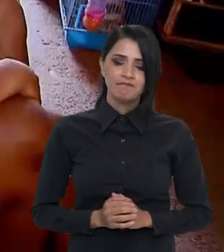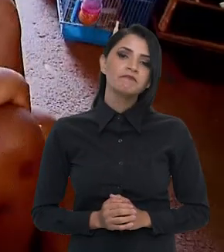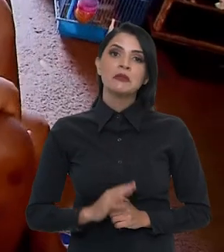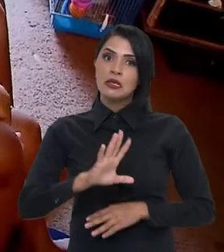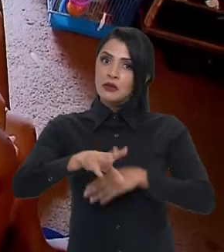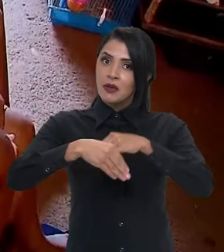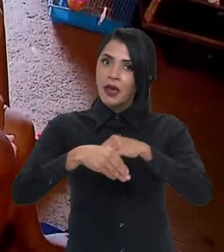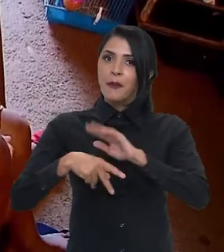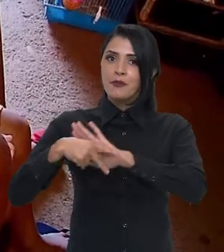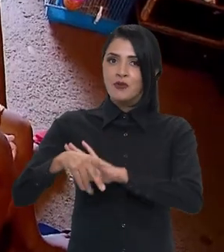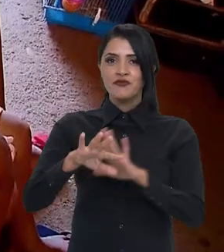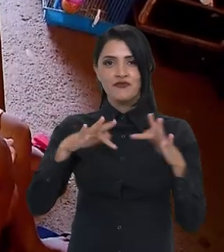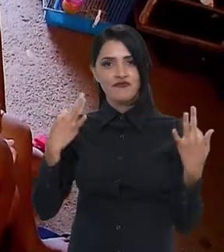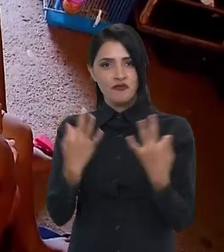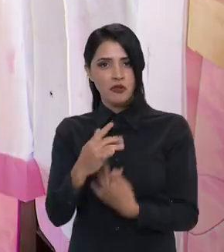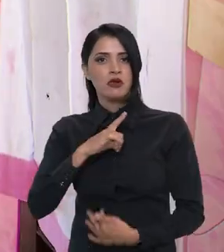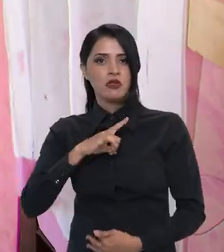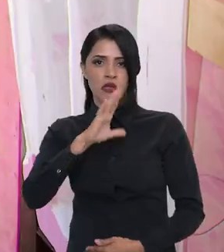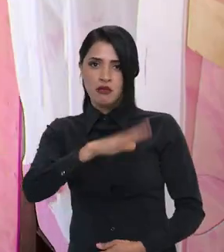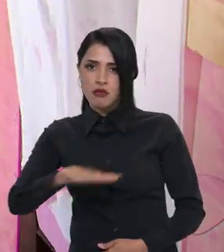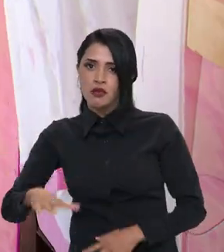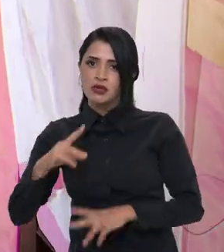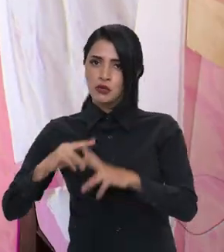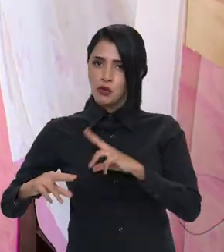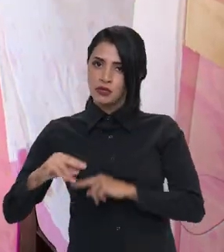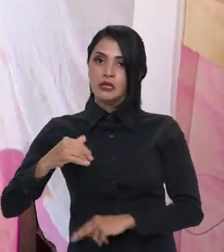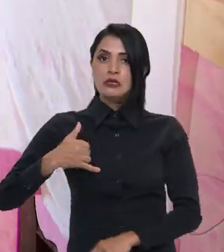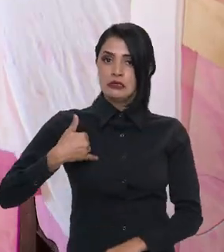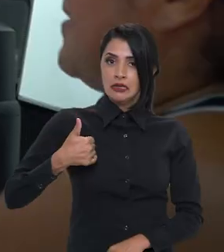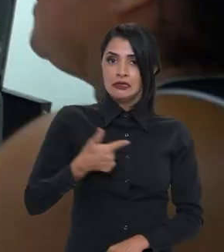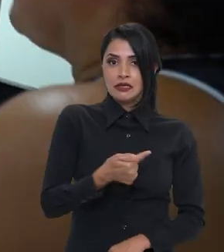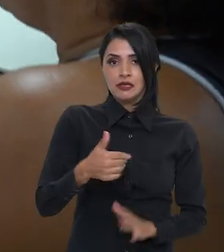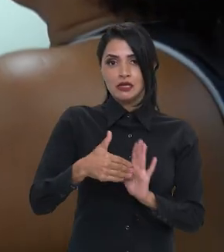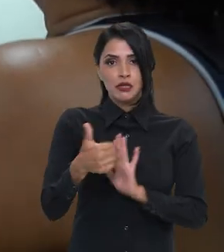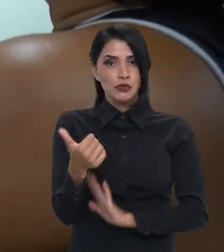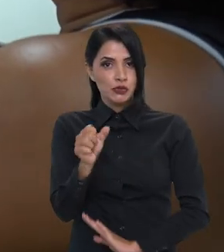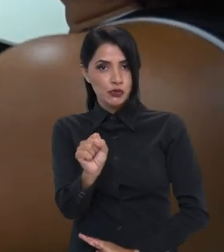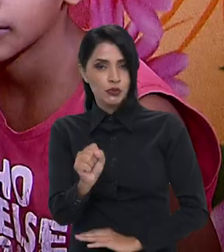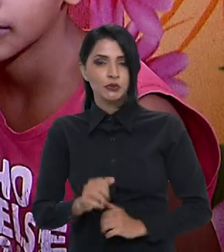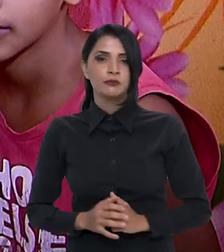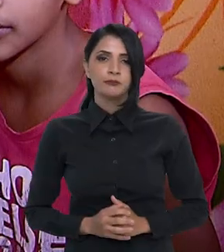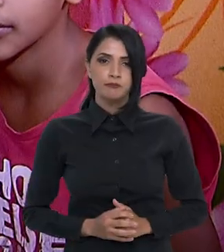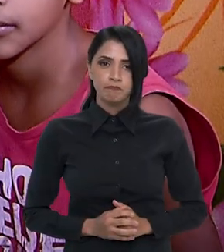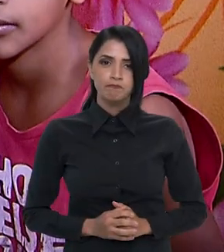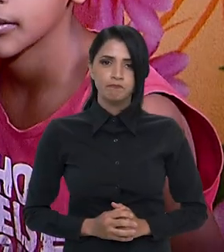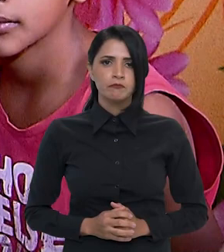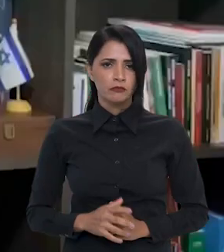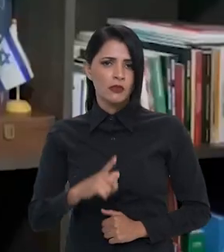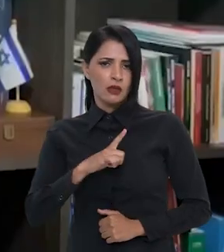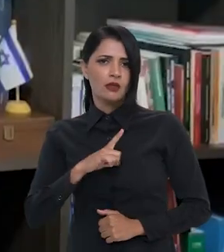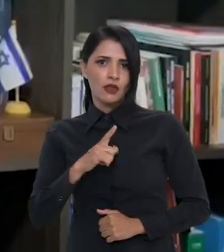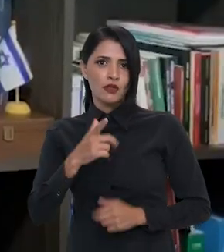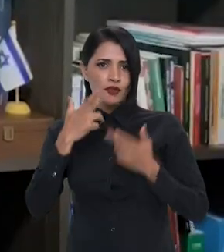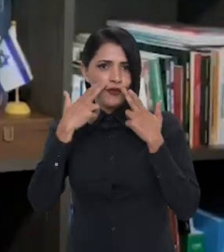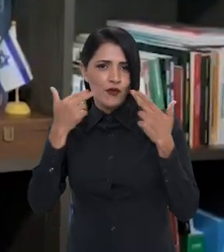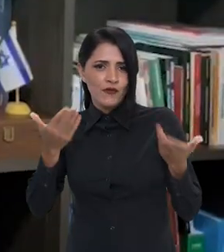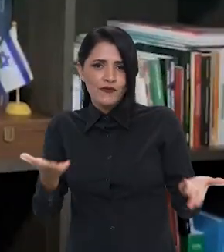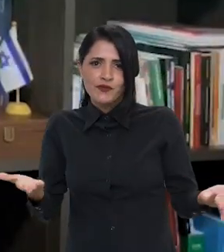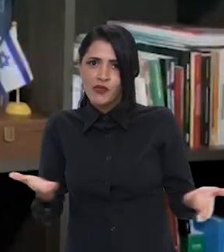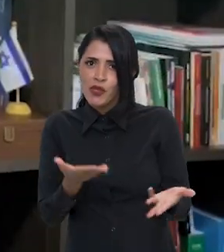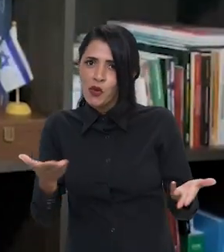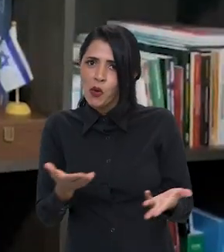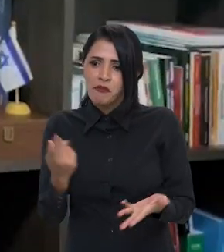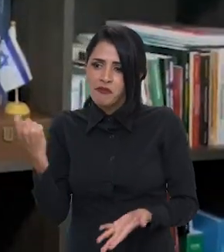benefício. O adicional será para famílias com crianças e adolescentes de 7 a 18 anos. Teremos a